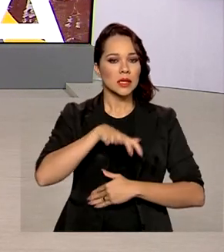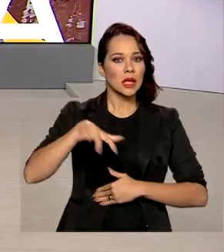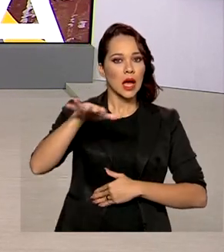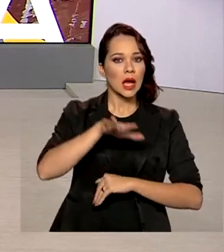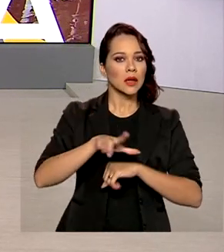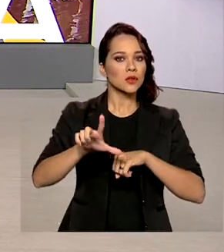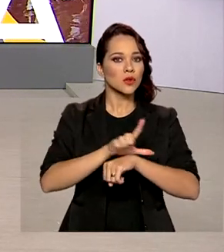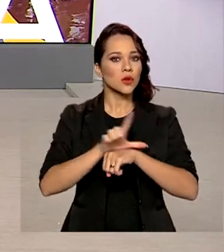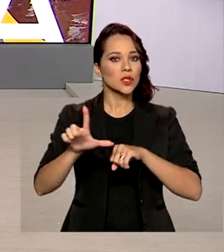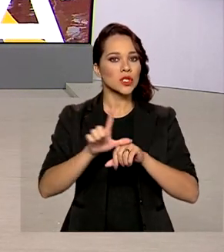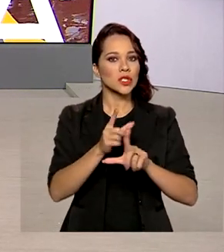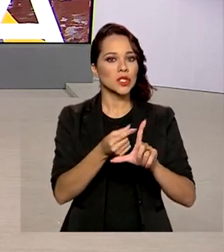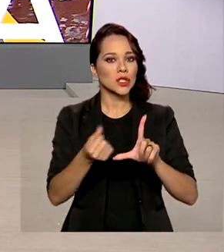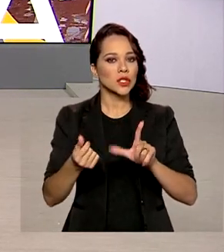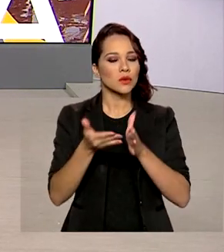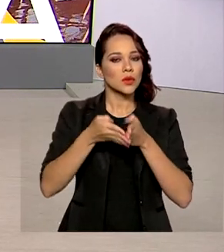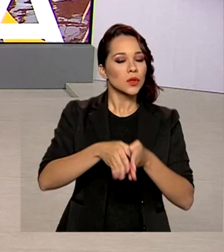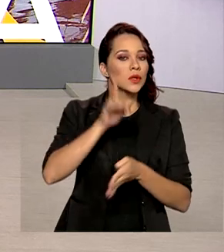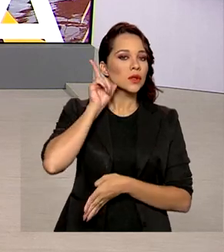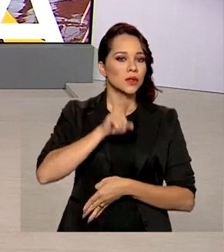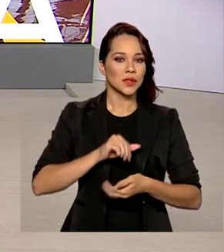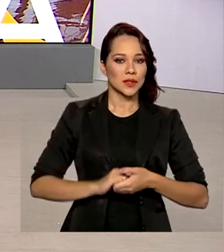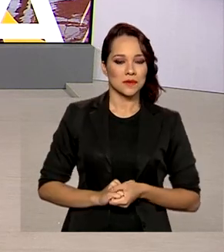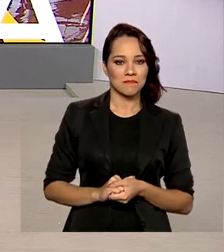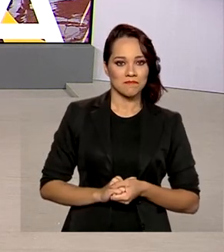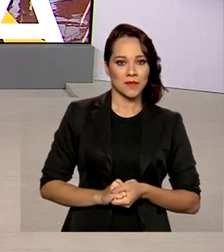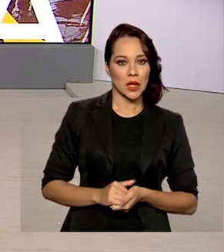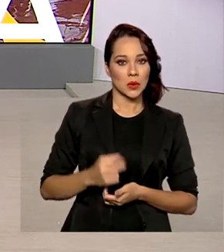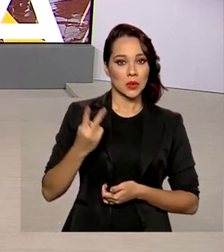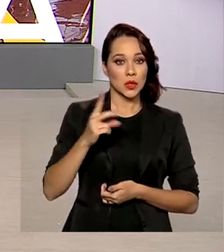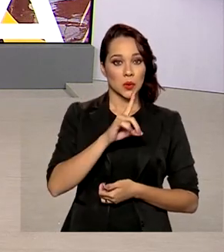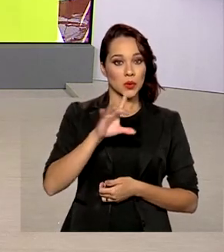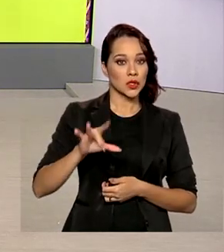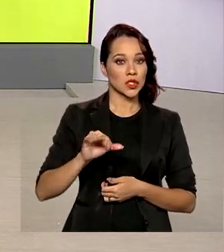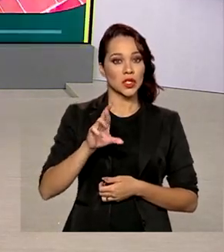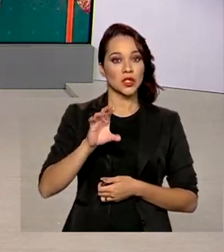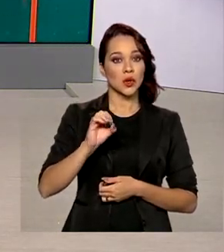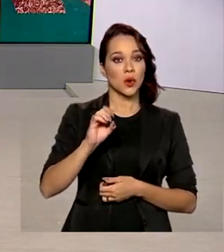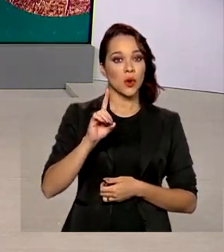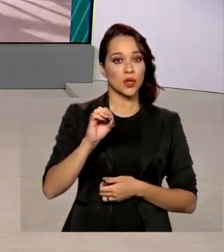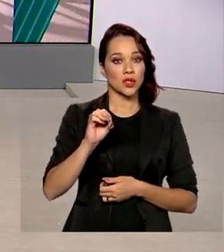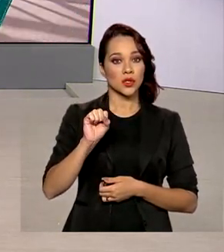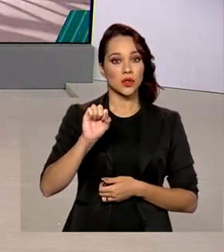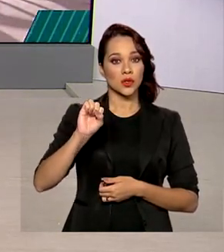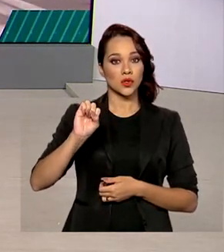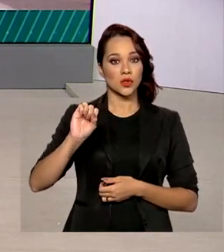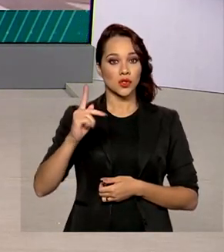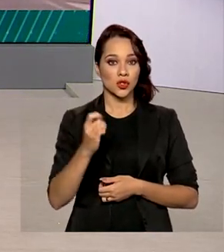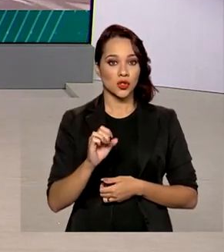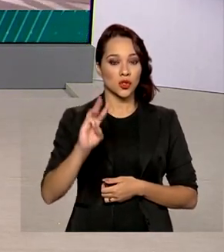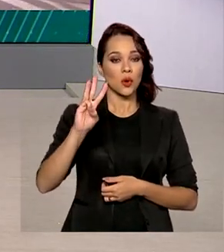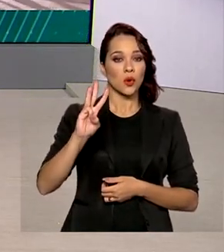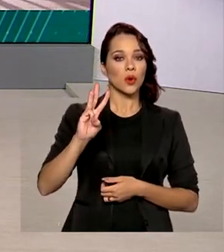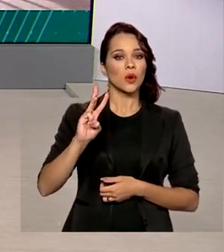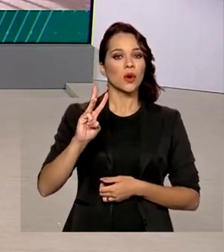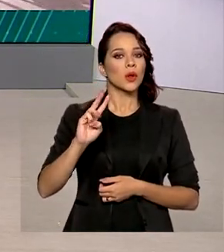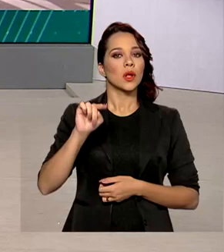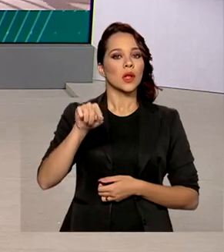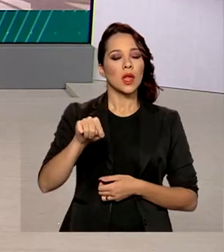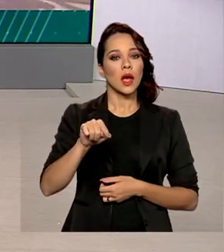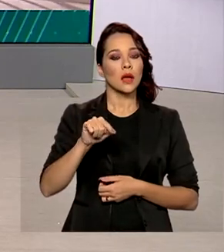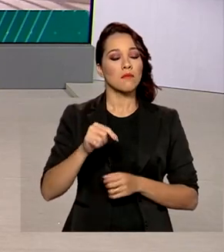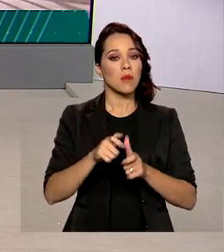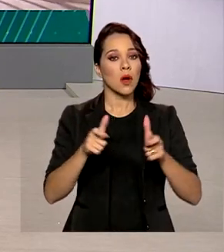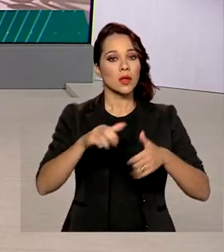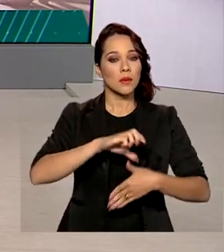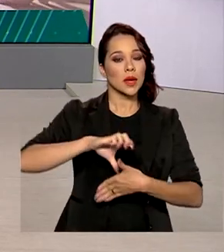logístico portuário nos Estados Unidos. No segundo dia de Roadshow, a desestatização do Porto de Santos, o maior da América